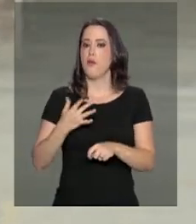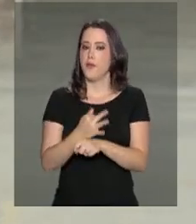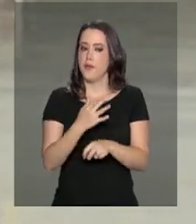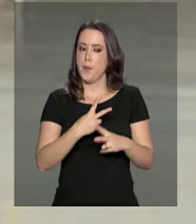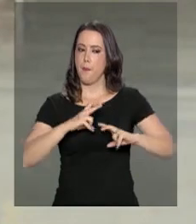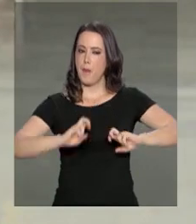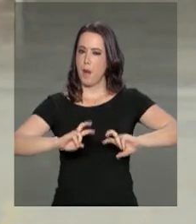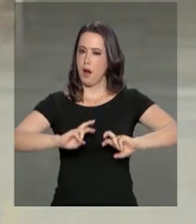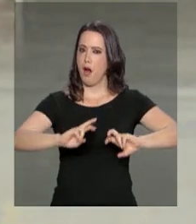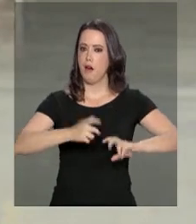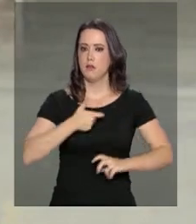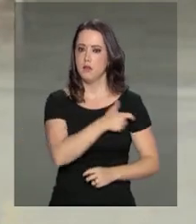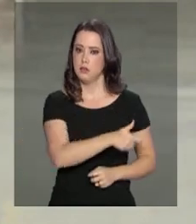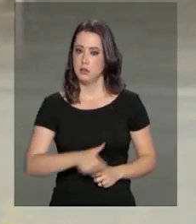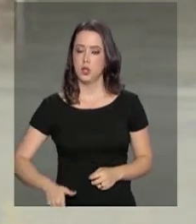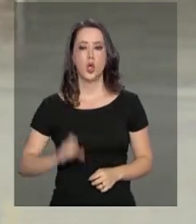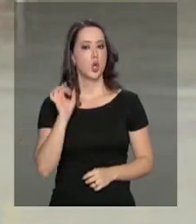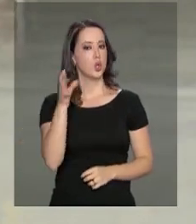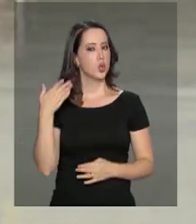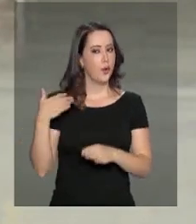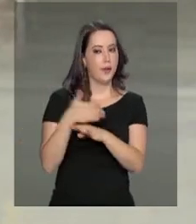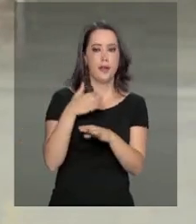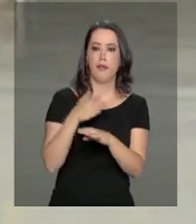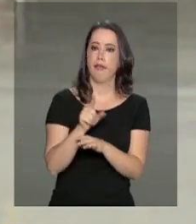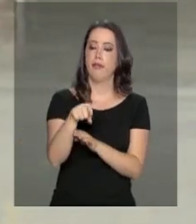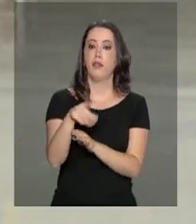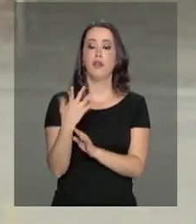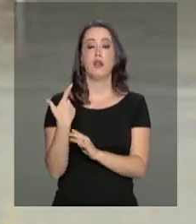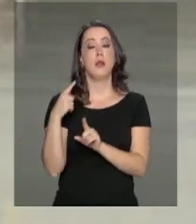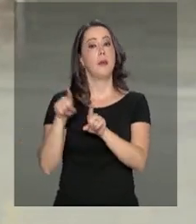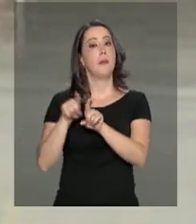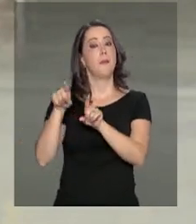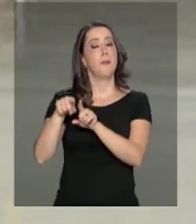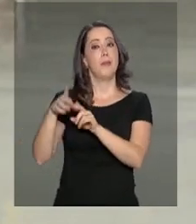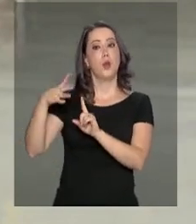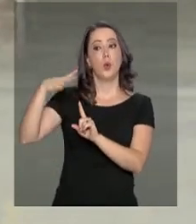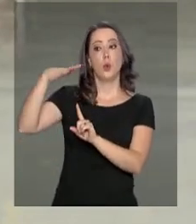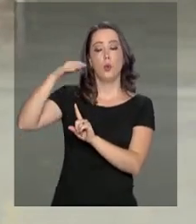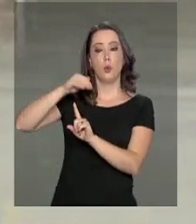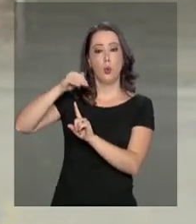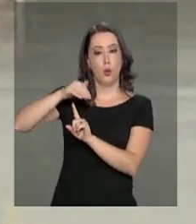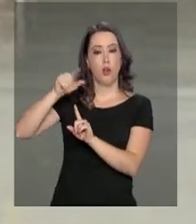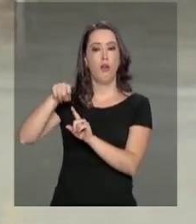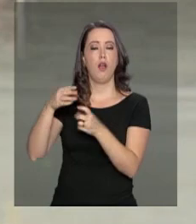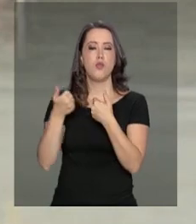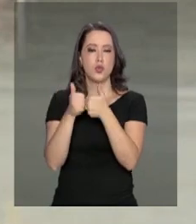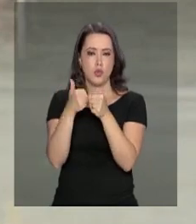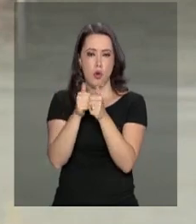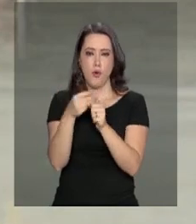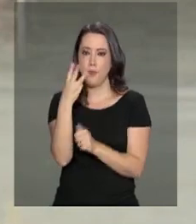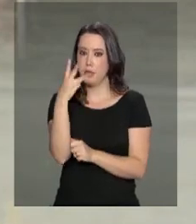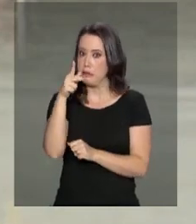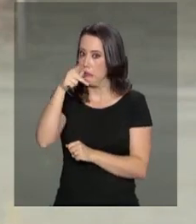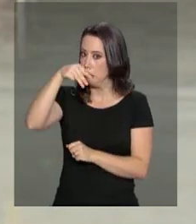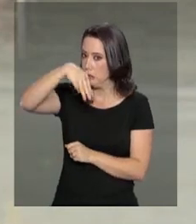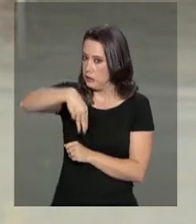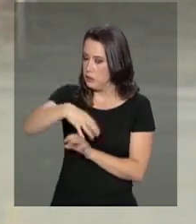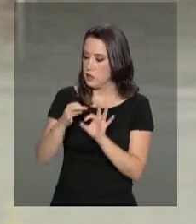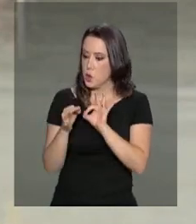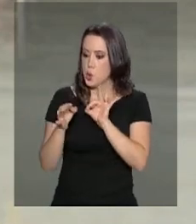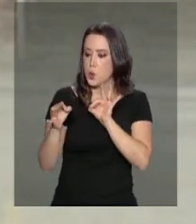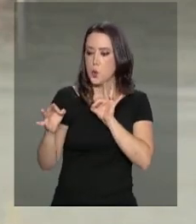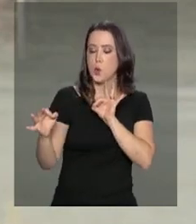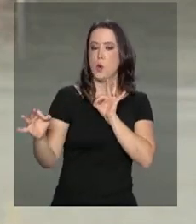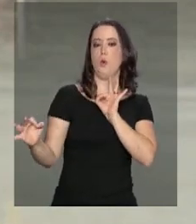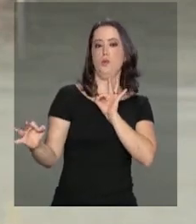O público geral só poderá acessar a esplanada pela rodoviária, que fica a cerca de 3 quilômetros do Congresso Nacional. Também